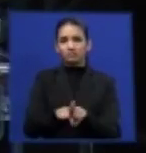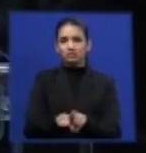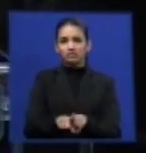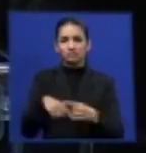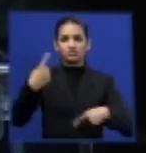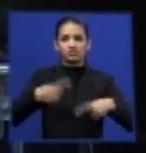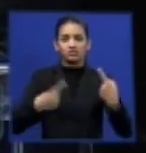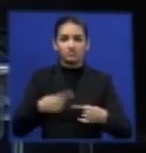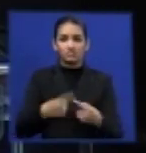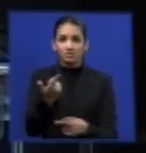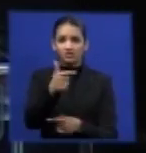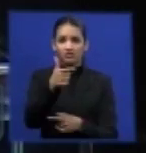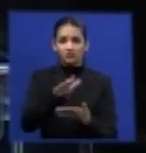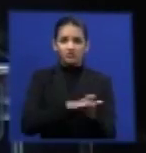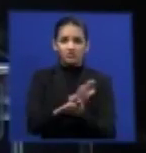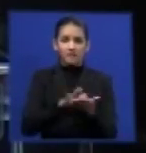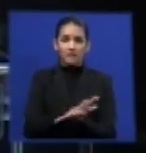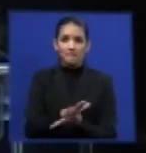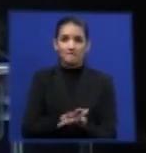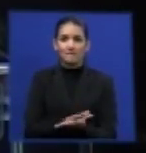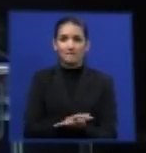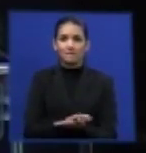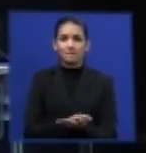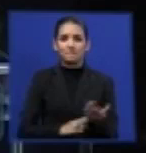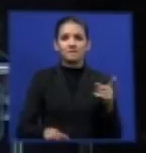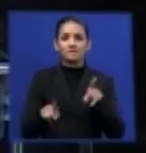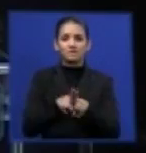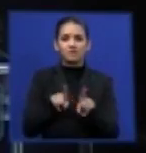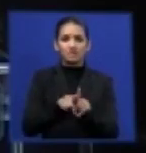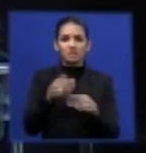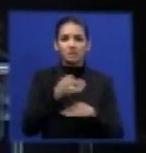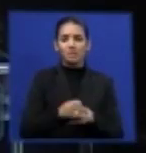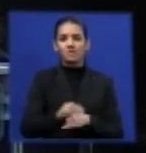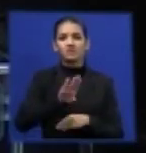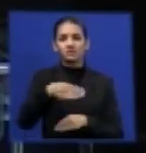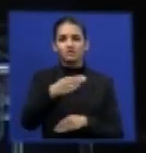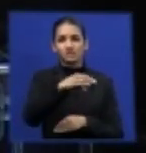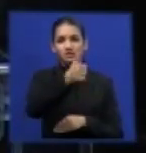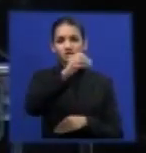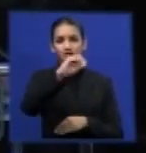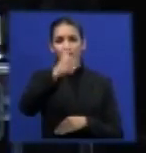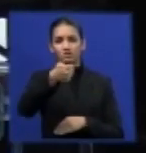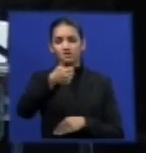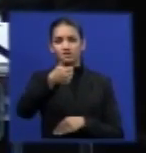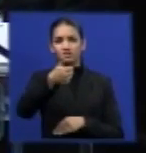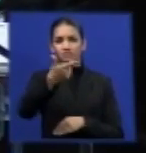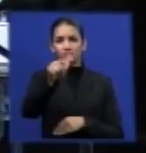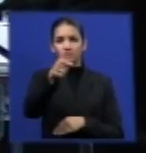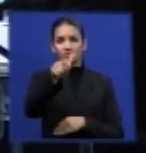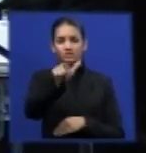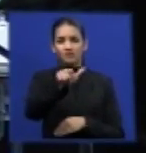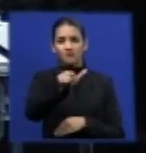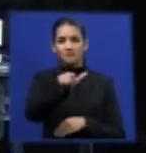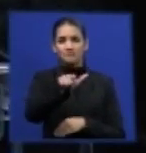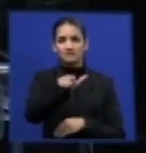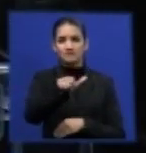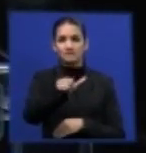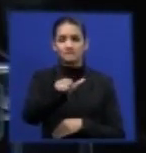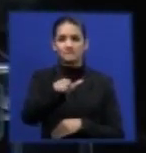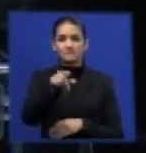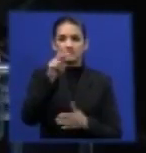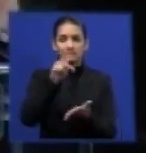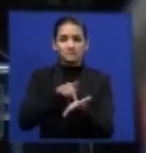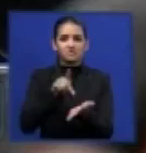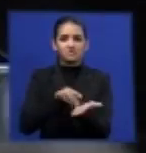E não estava muito forte na causa a partir de quando a 101, esta 101, não envolveu de forma